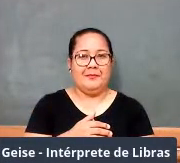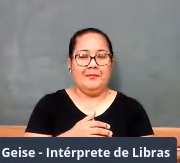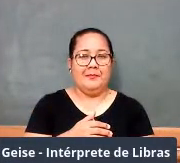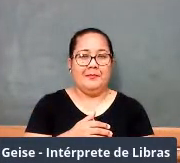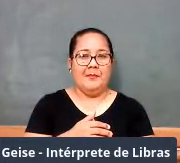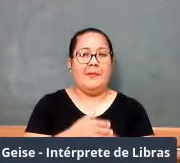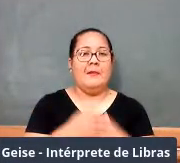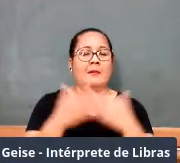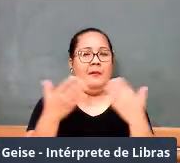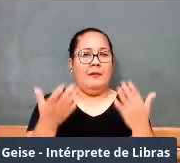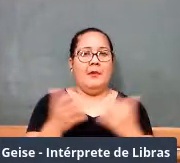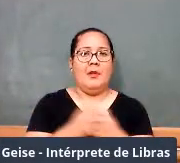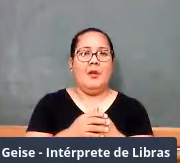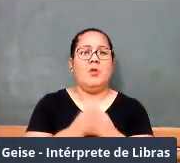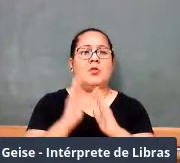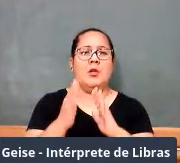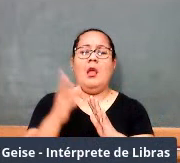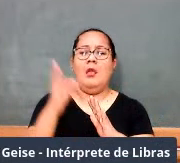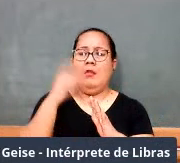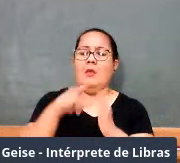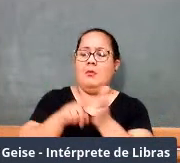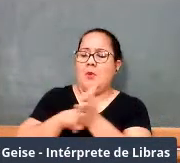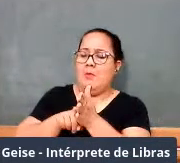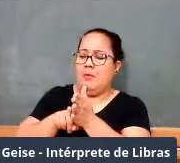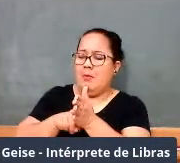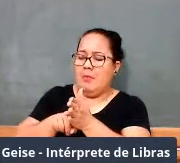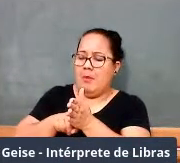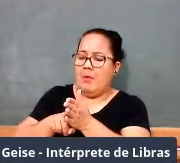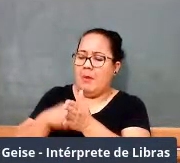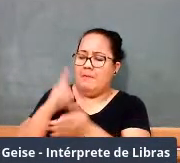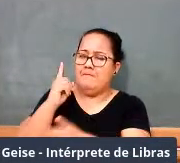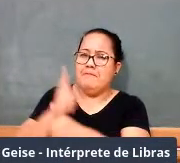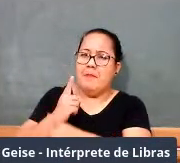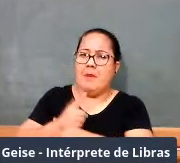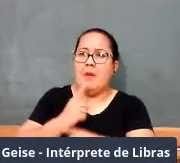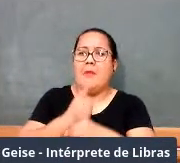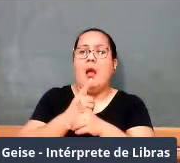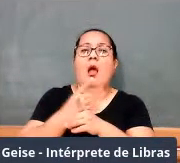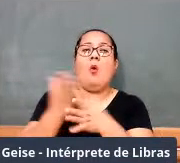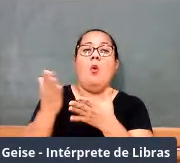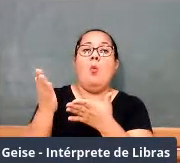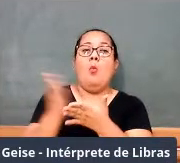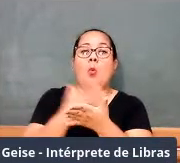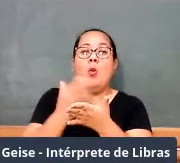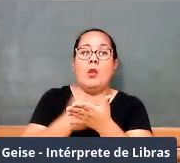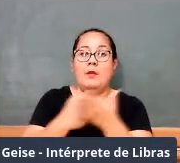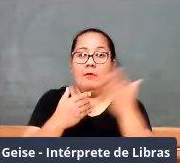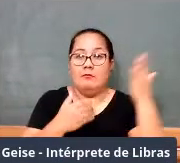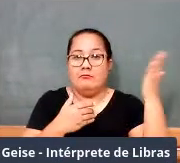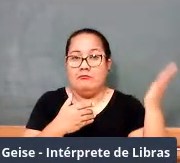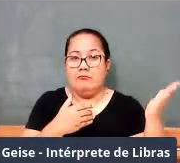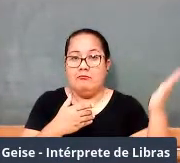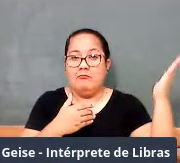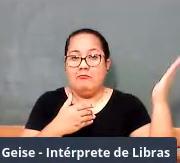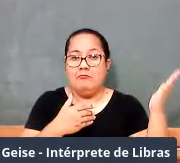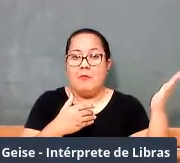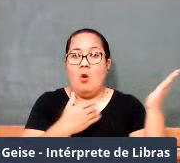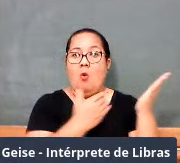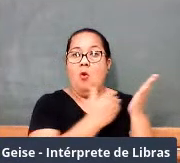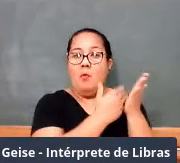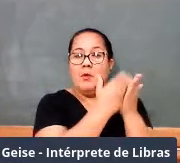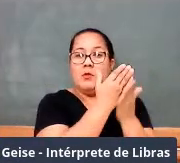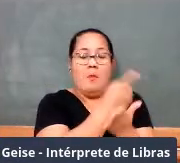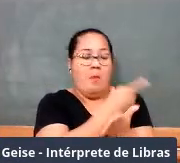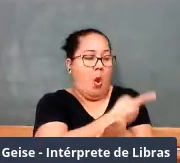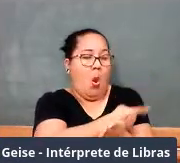a gente trabalhou nesse período, escreveu dois livros também, né? Um deles é esse, O Nascimento da Matemática do Ginásio, que conta todas essas ideias